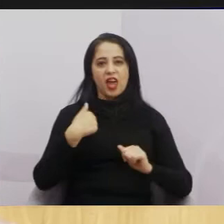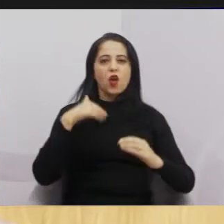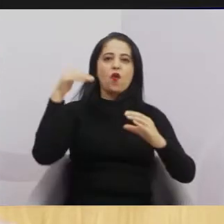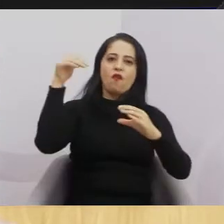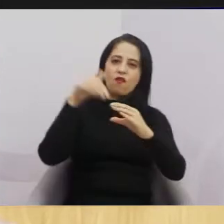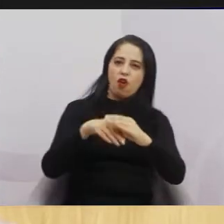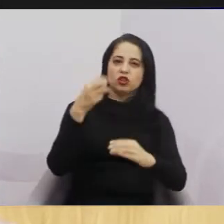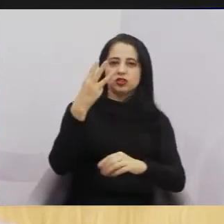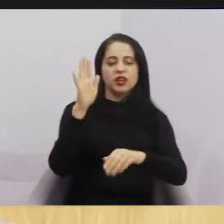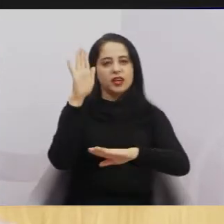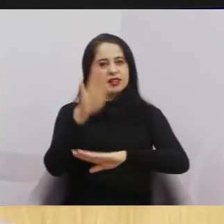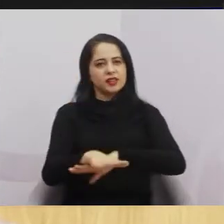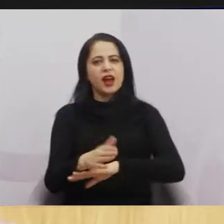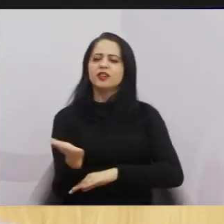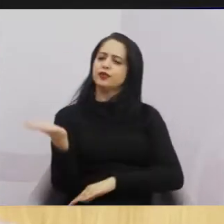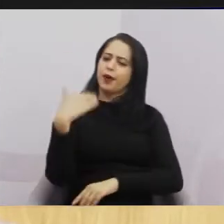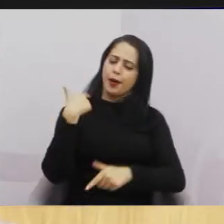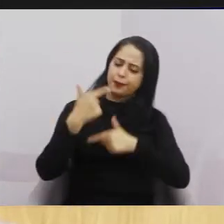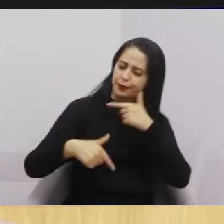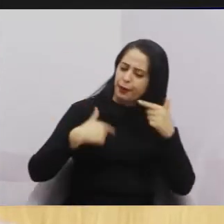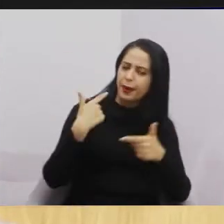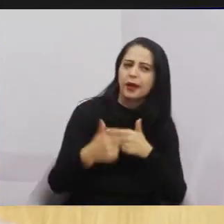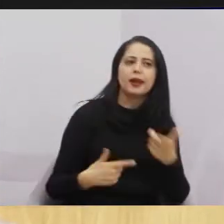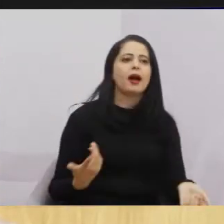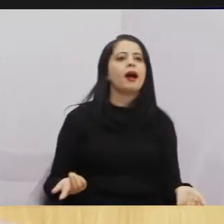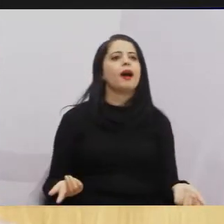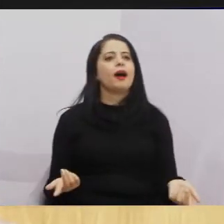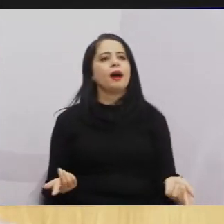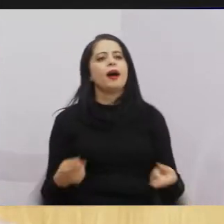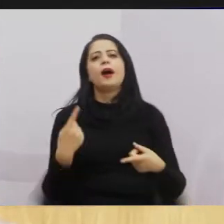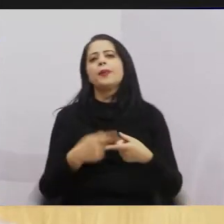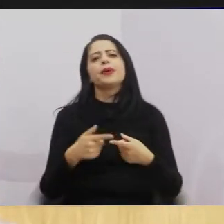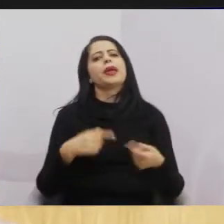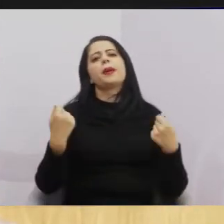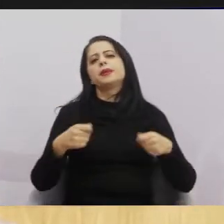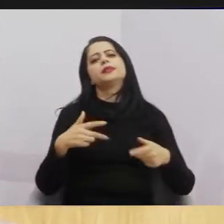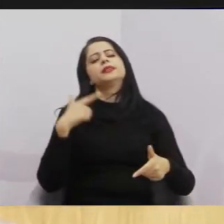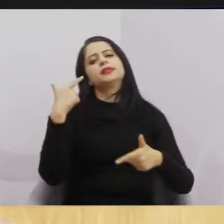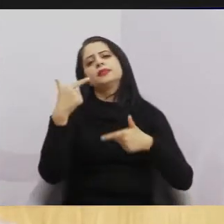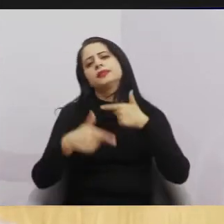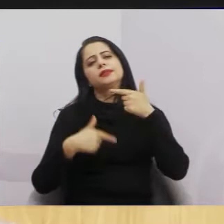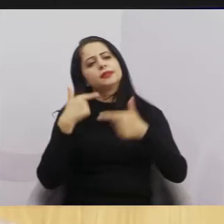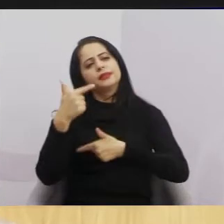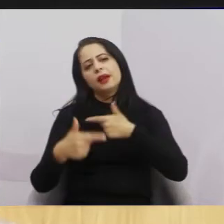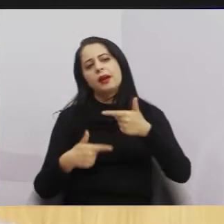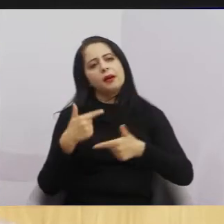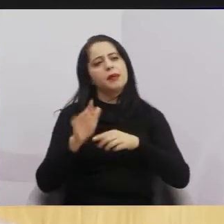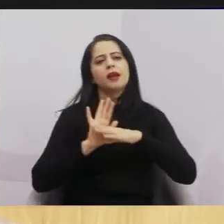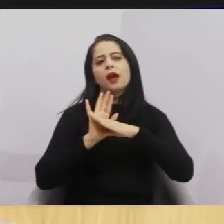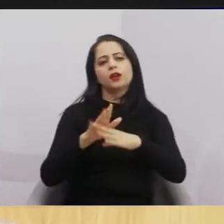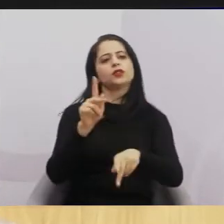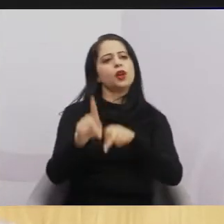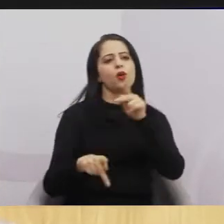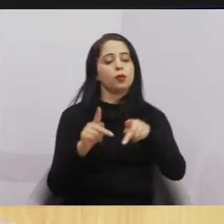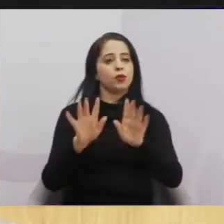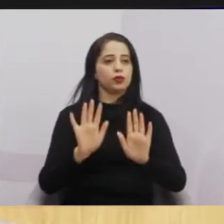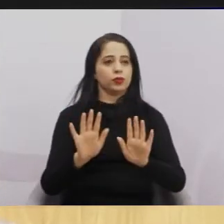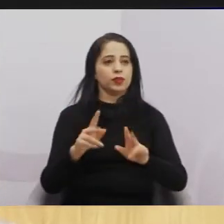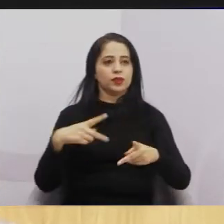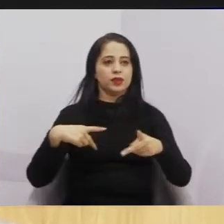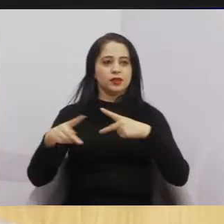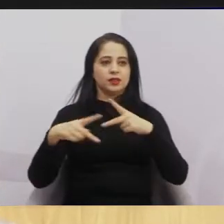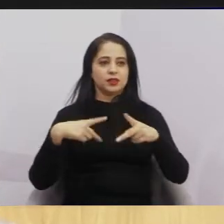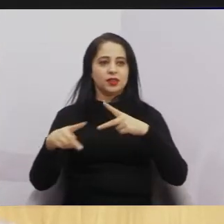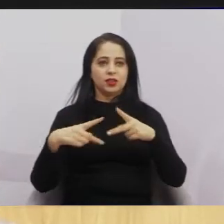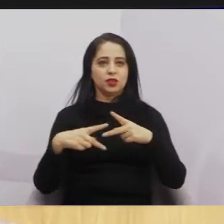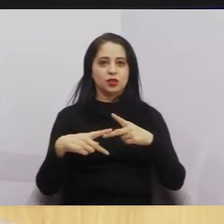da tarde, vamos trabalhar, porque nós temos que trabalhar pela população, e é isso que nós temos que fazer. São José dos Campos, a